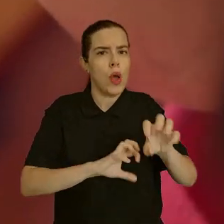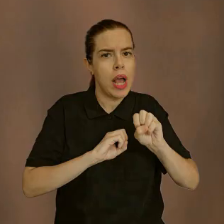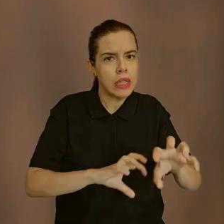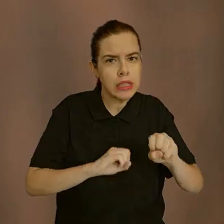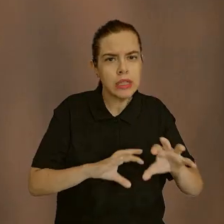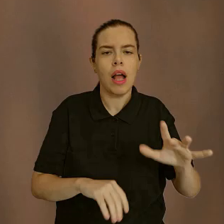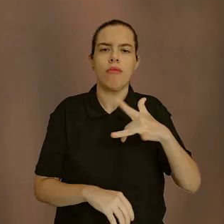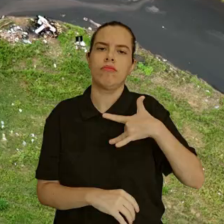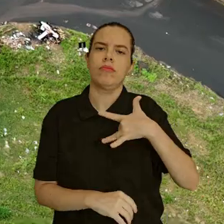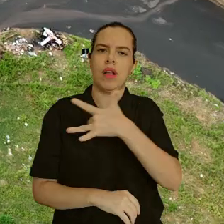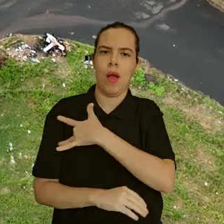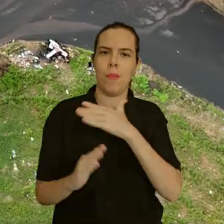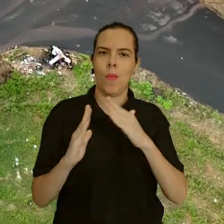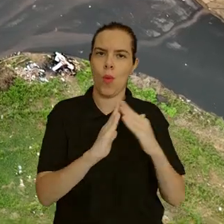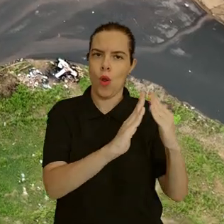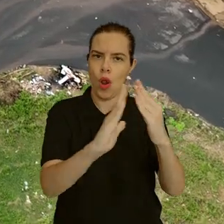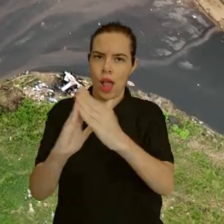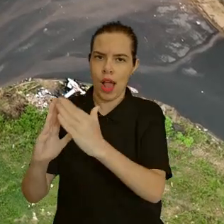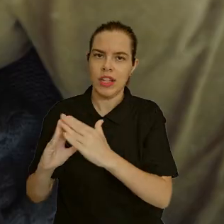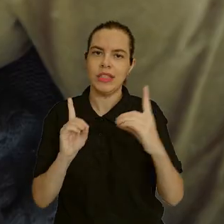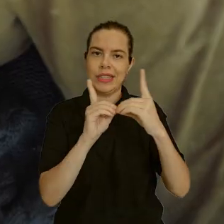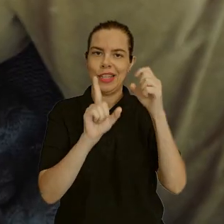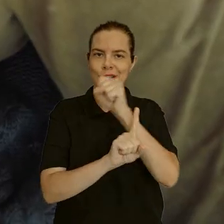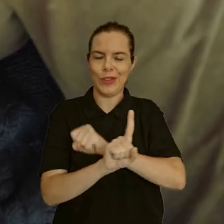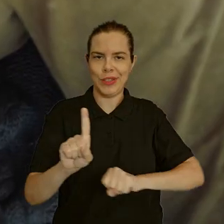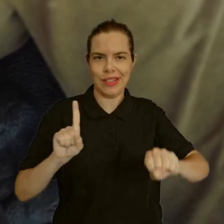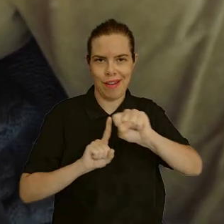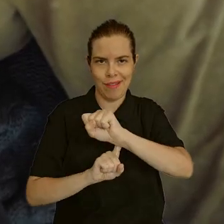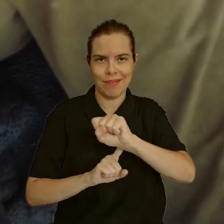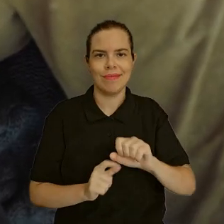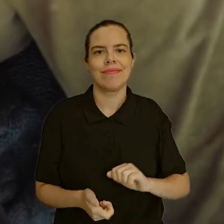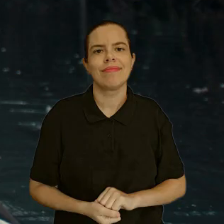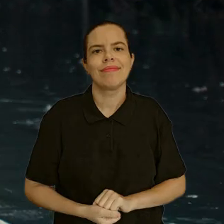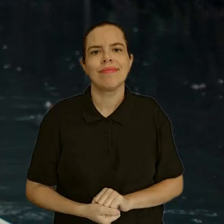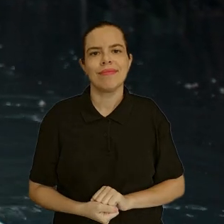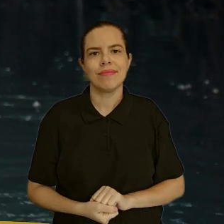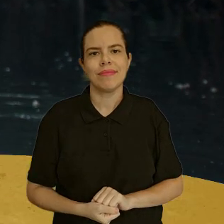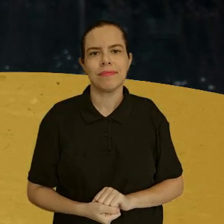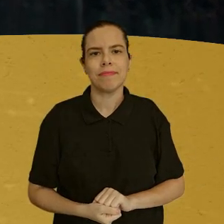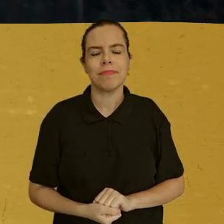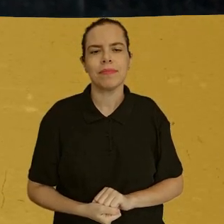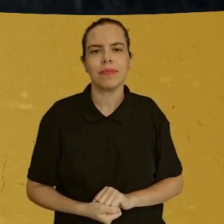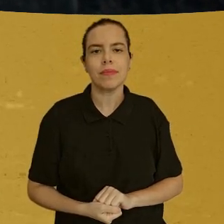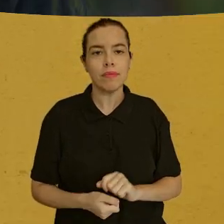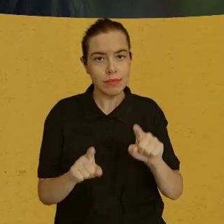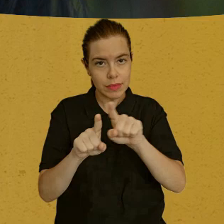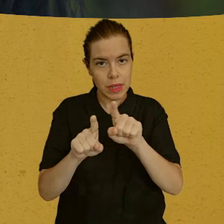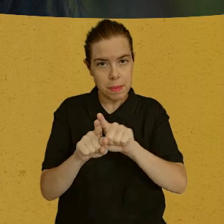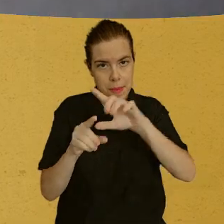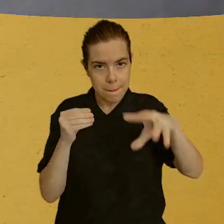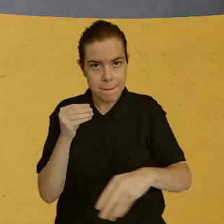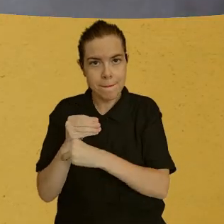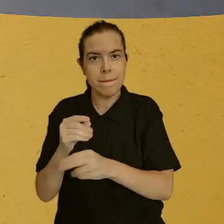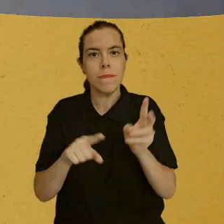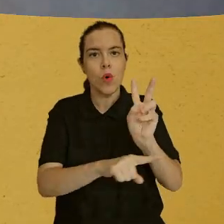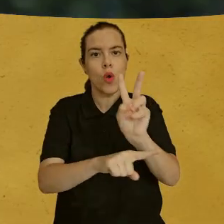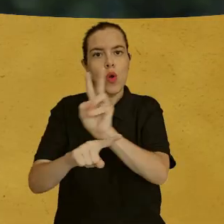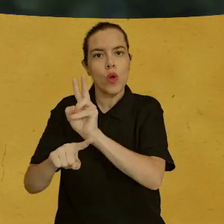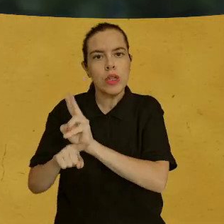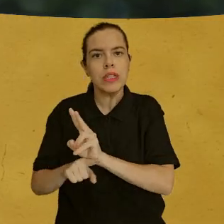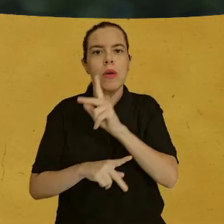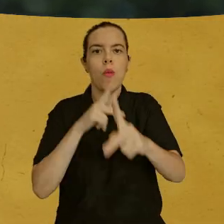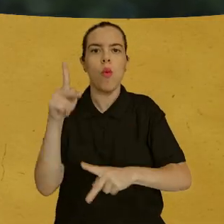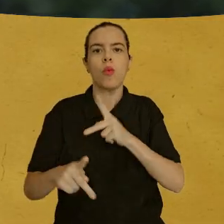educação, saúde, moradia e assistência social. Temos ainda a proteção da